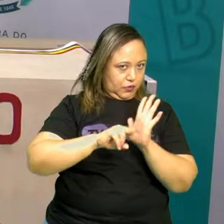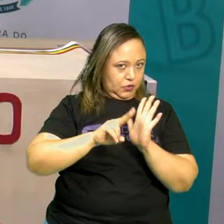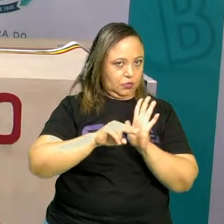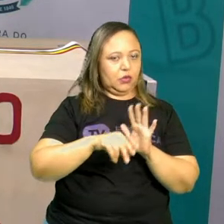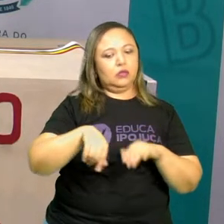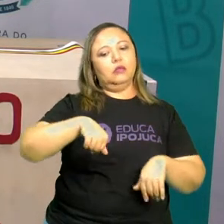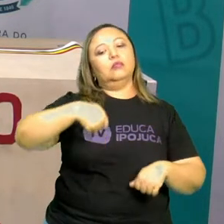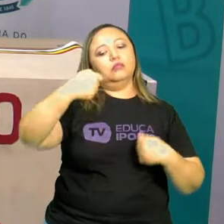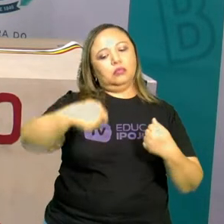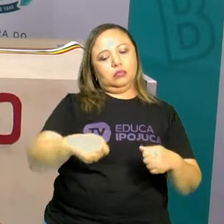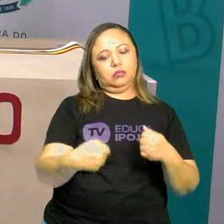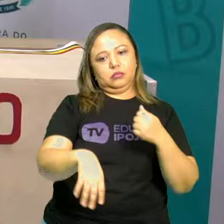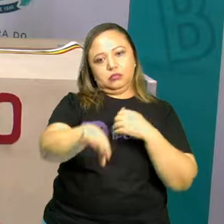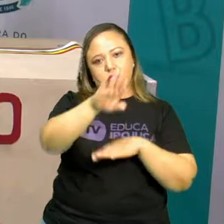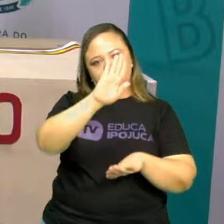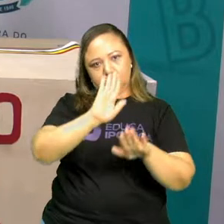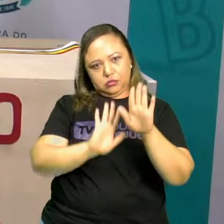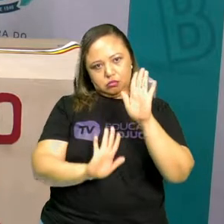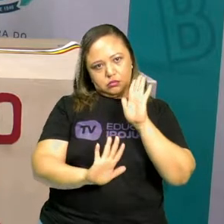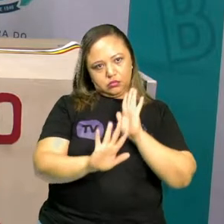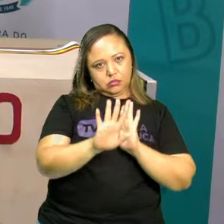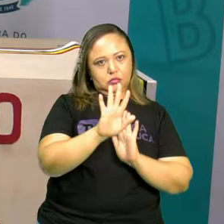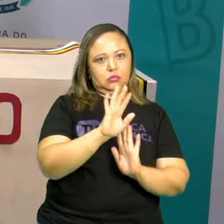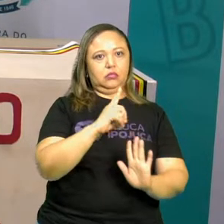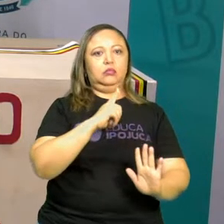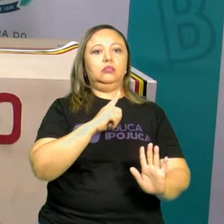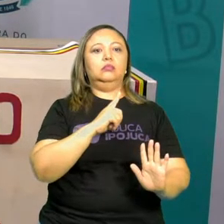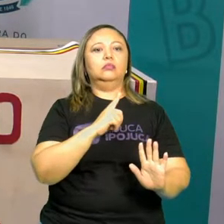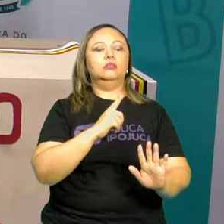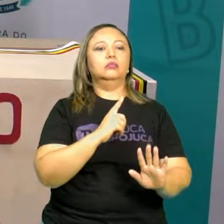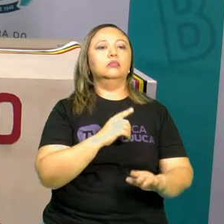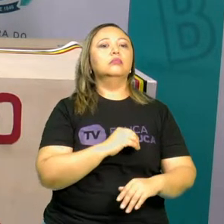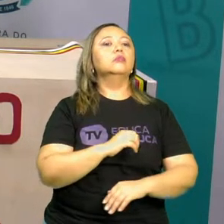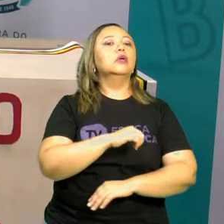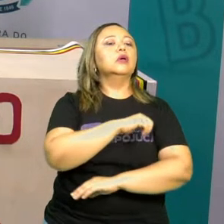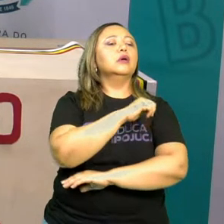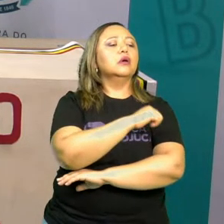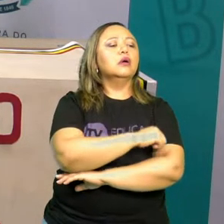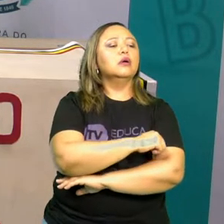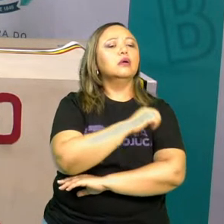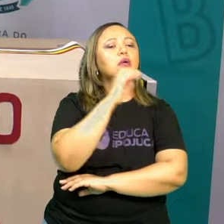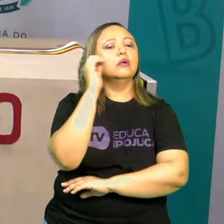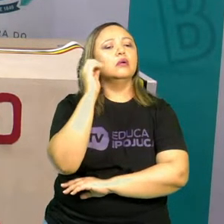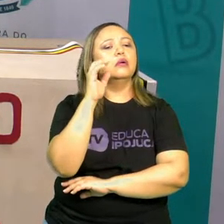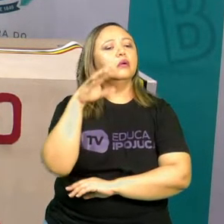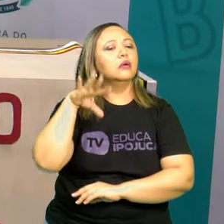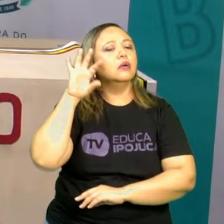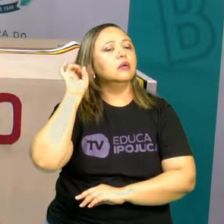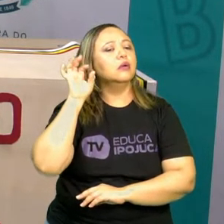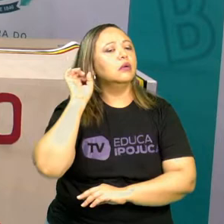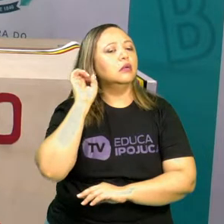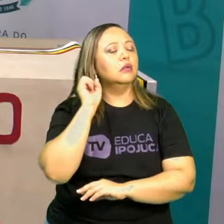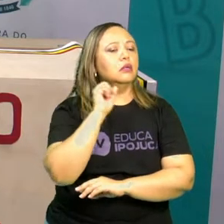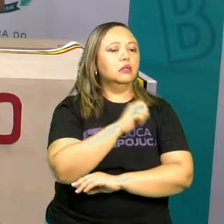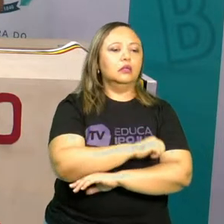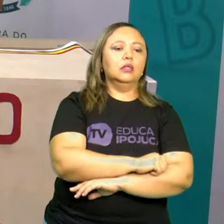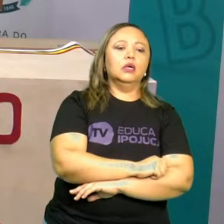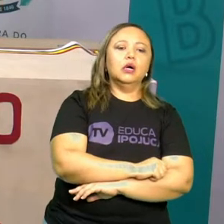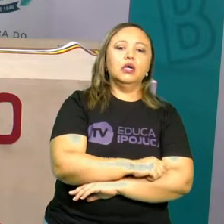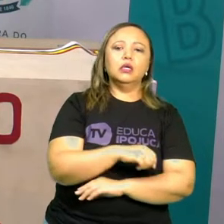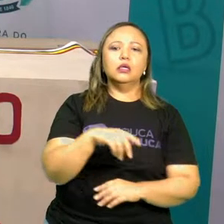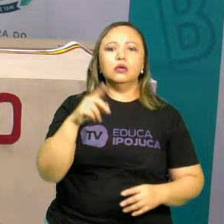barulho perto da janela, do lado de fora. Era o coelho Zezé que vivia lá na sua escola.